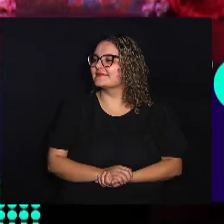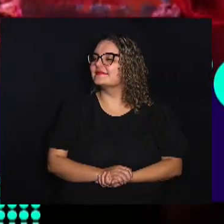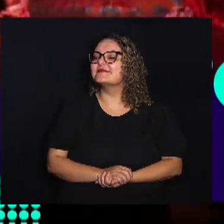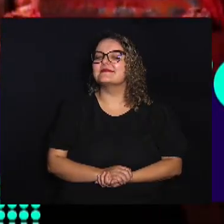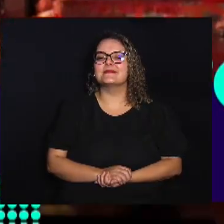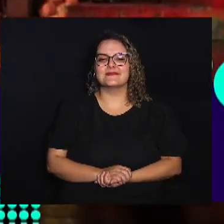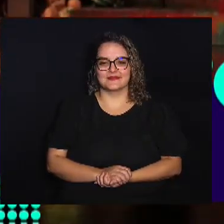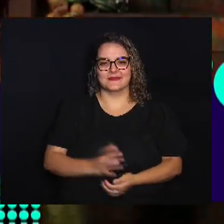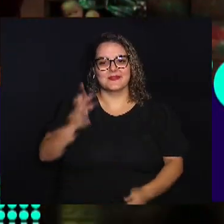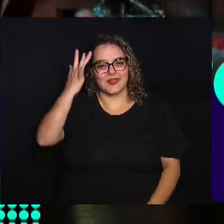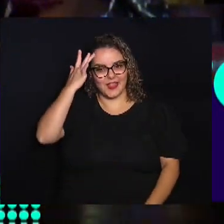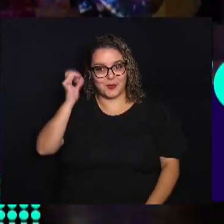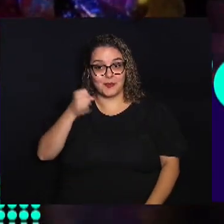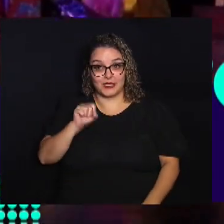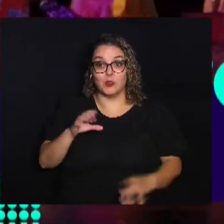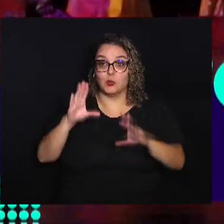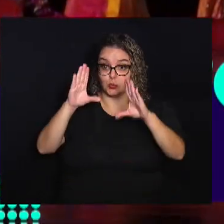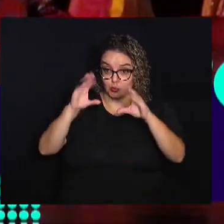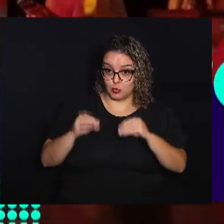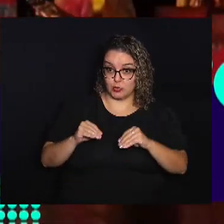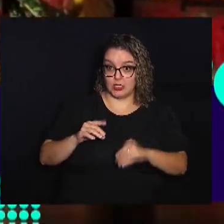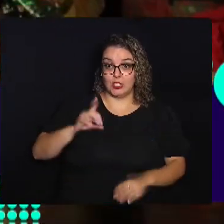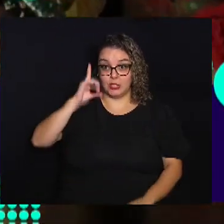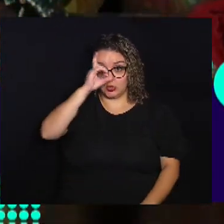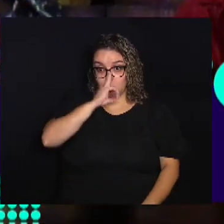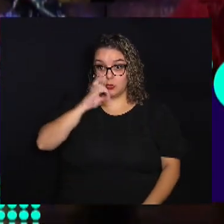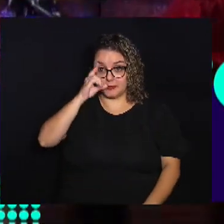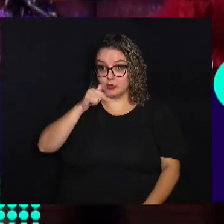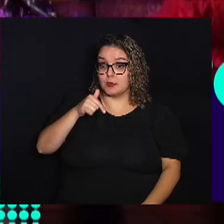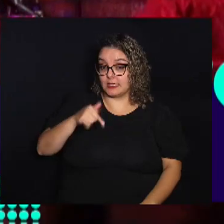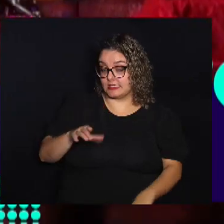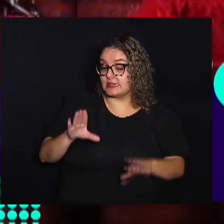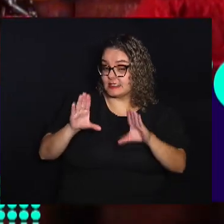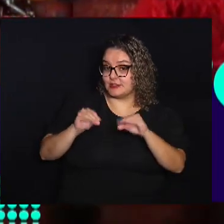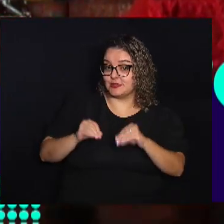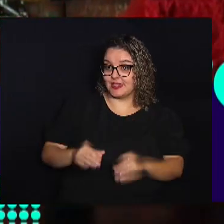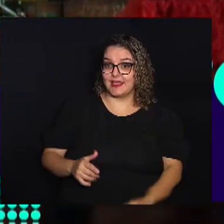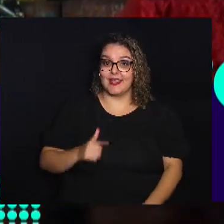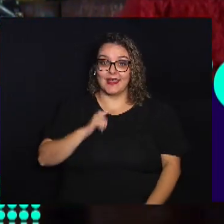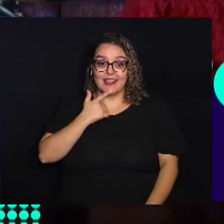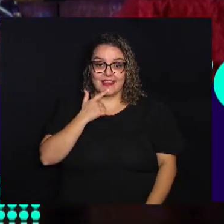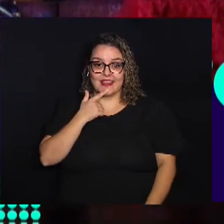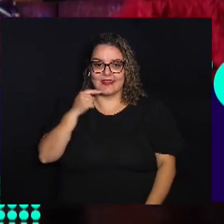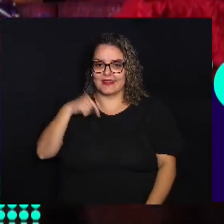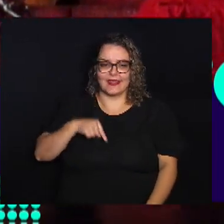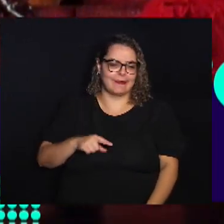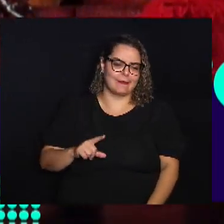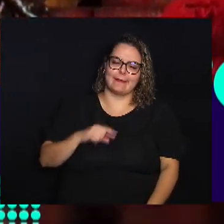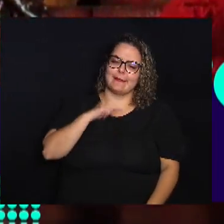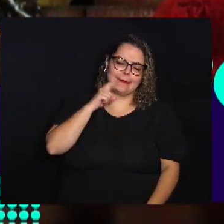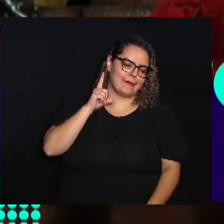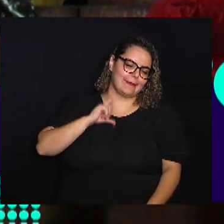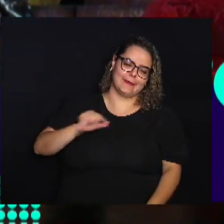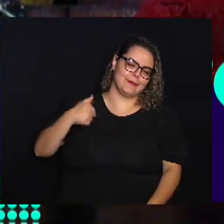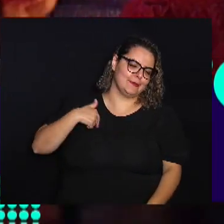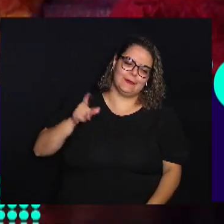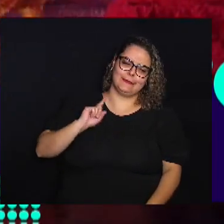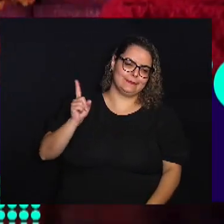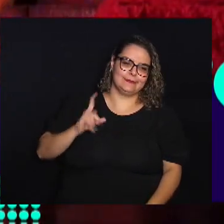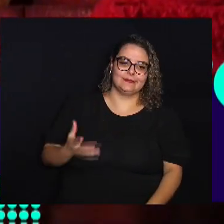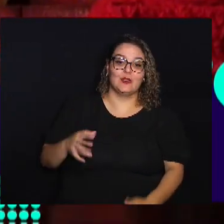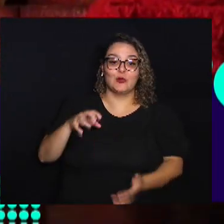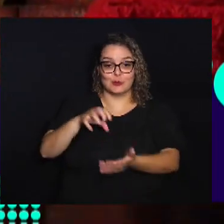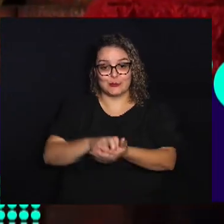Amanhã às 8 da noite E domingo às 7 da noite Tem a comédia Daqui Ninguém Me Tira No Centro Cultural